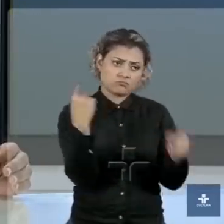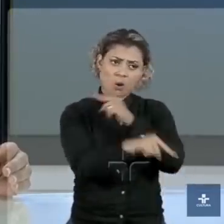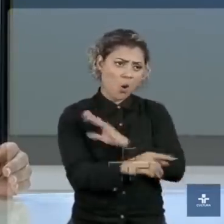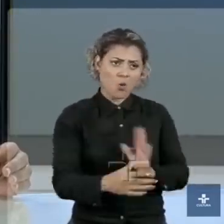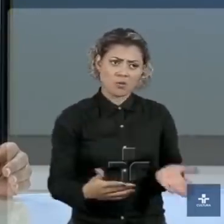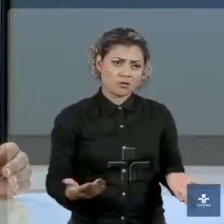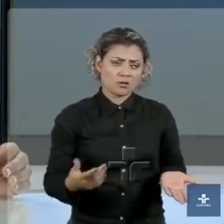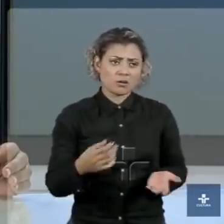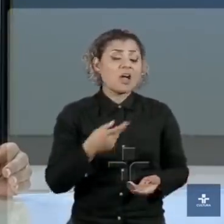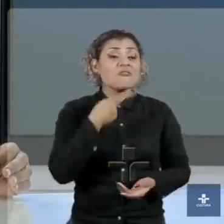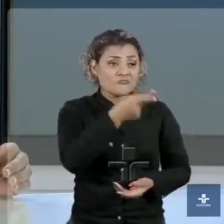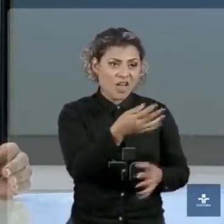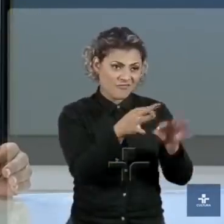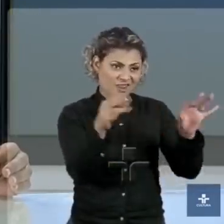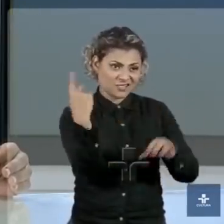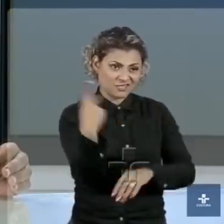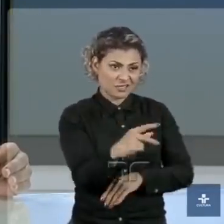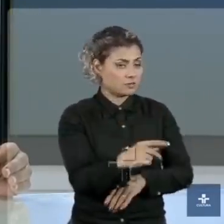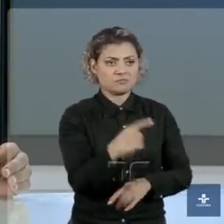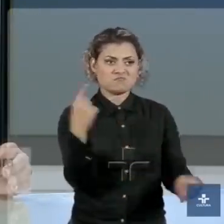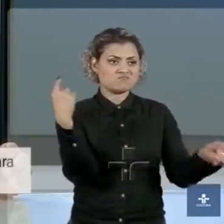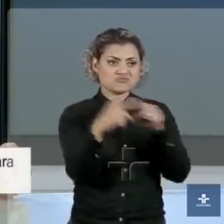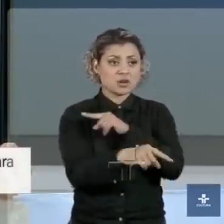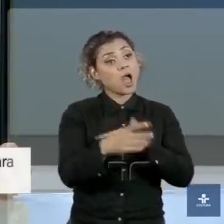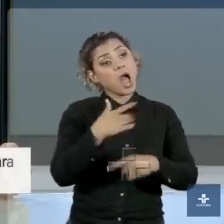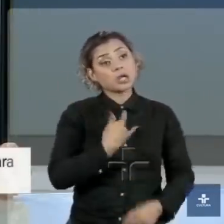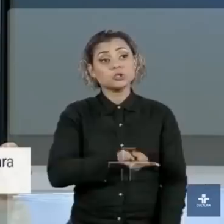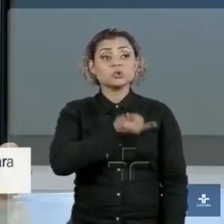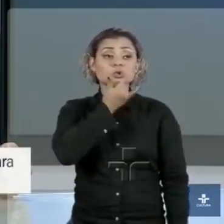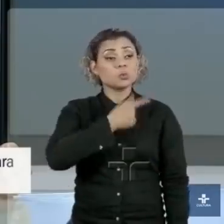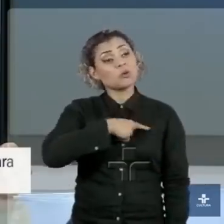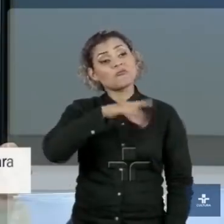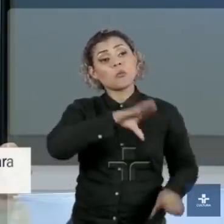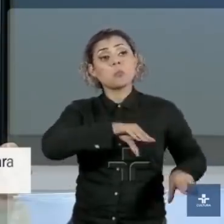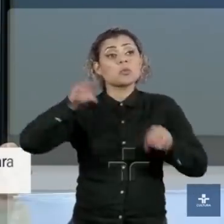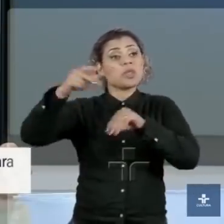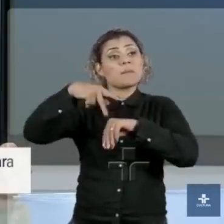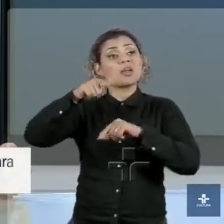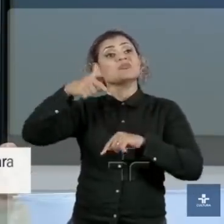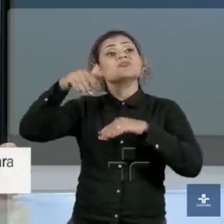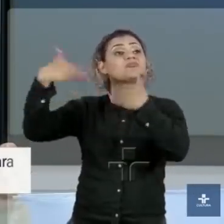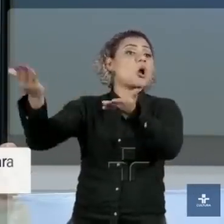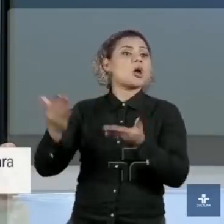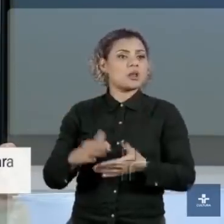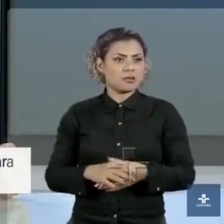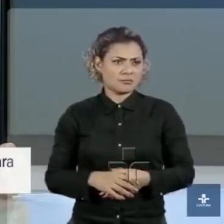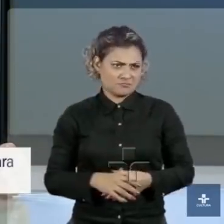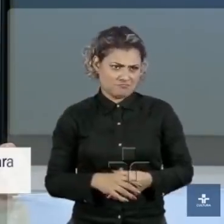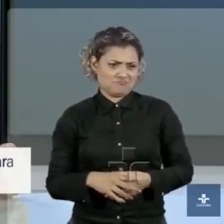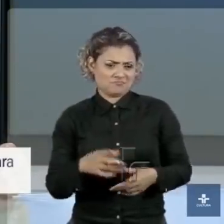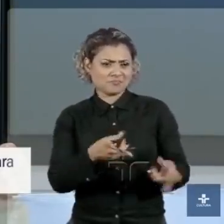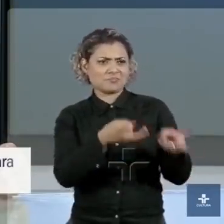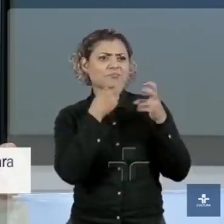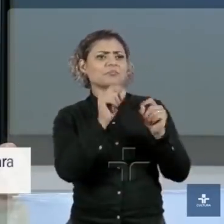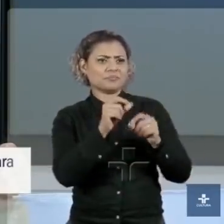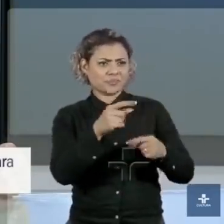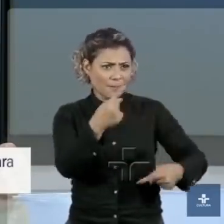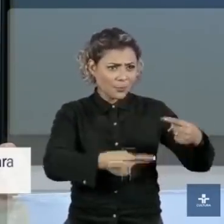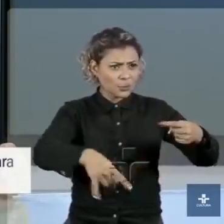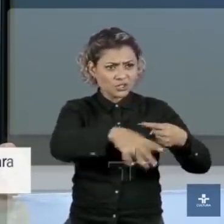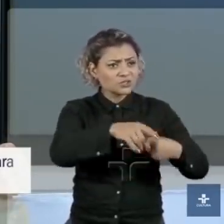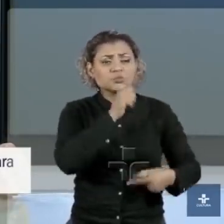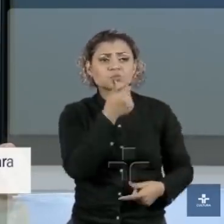muito infeliz. Ele vai pegar o boné, vai embora e vai morar no exterior. Mostra ser um político que não tem nenhum